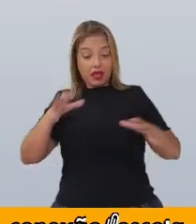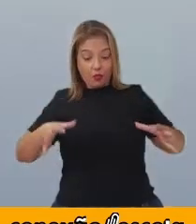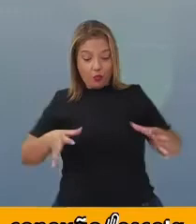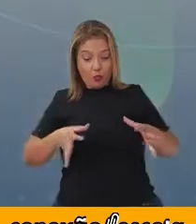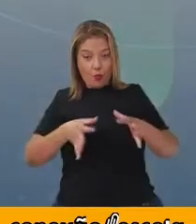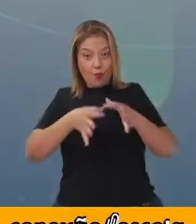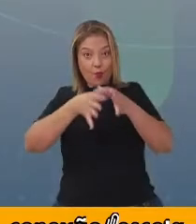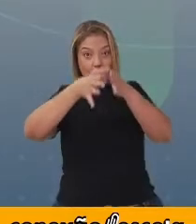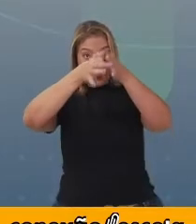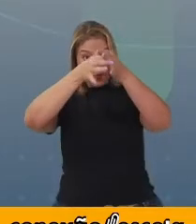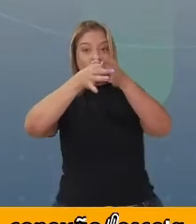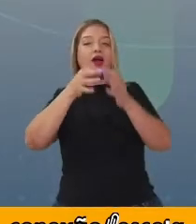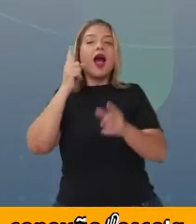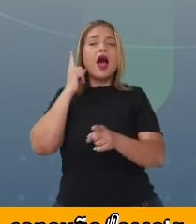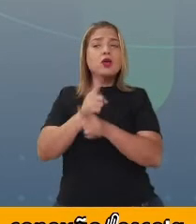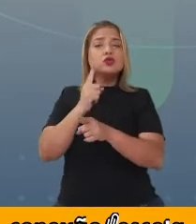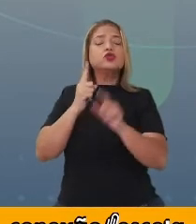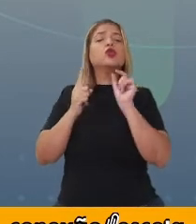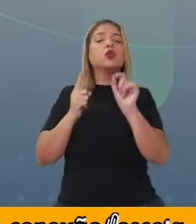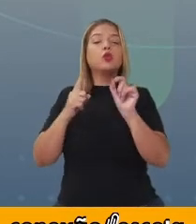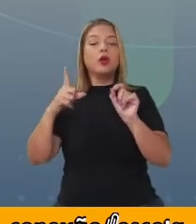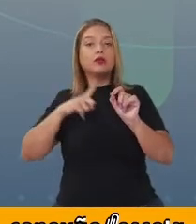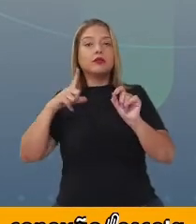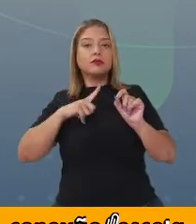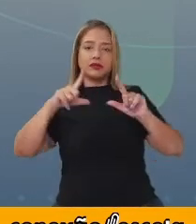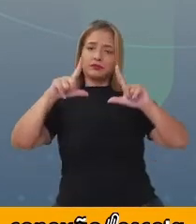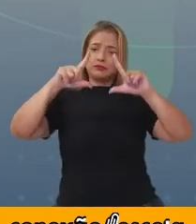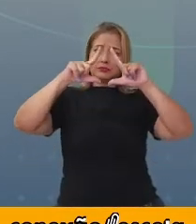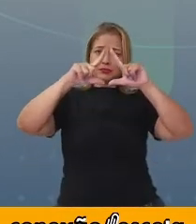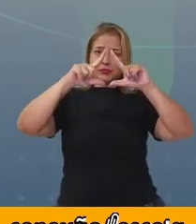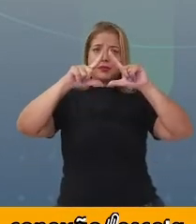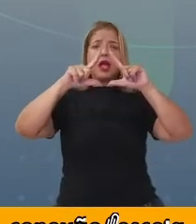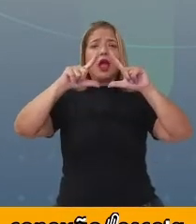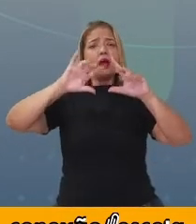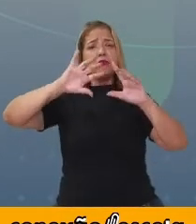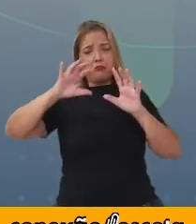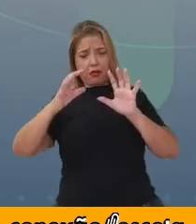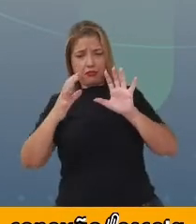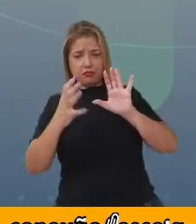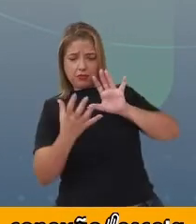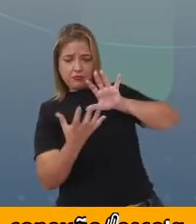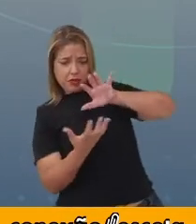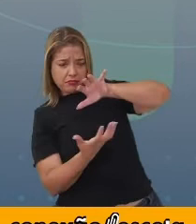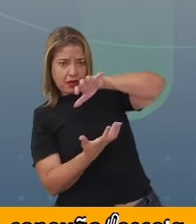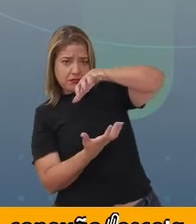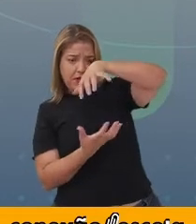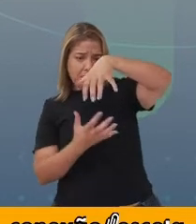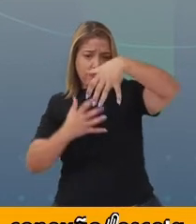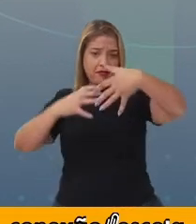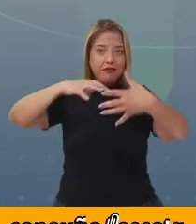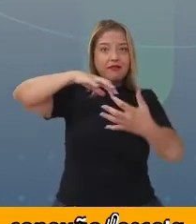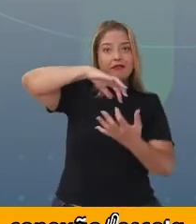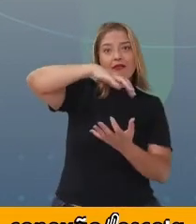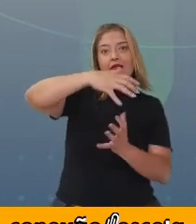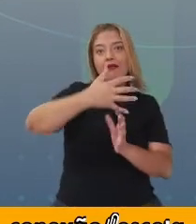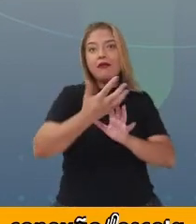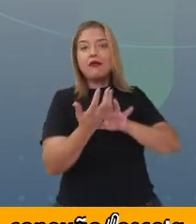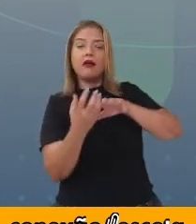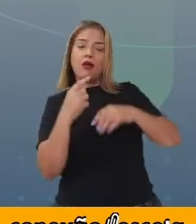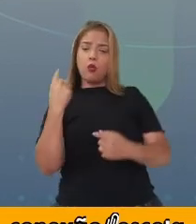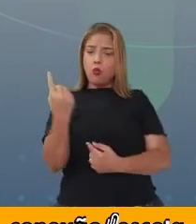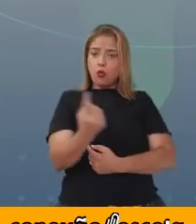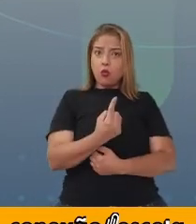porque o triângulo foi fazendo um movimento de rotação em torno dele mesmo